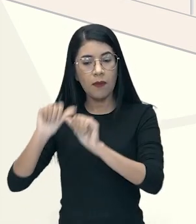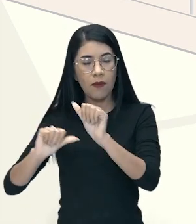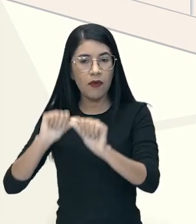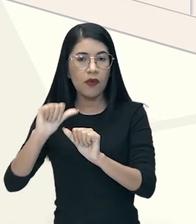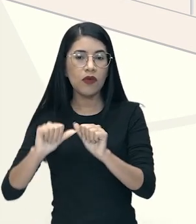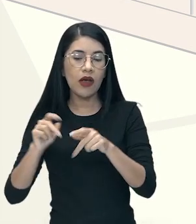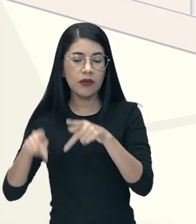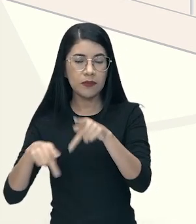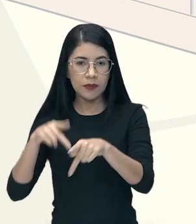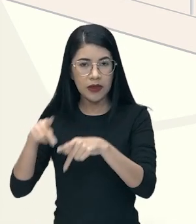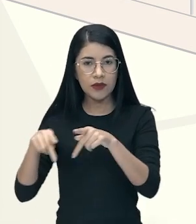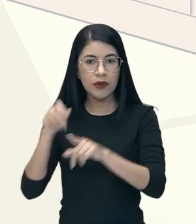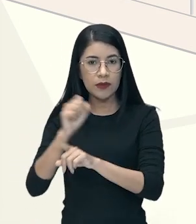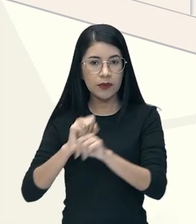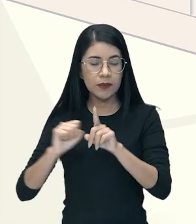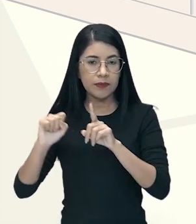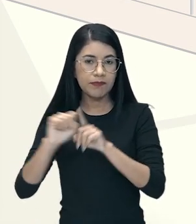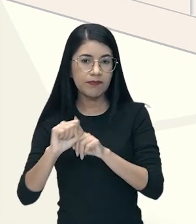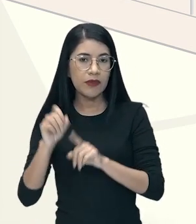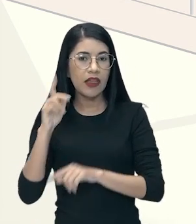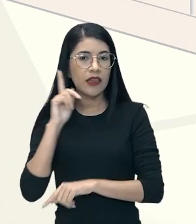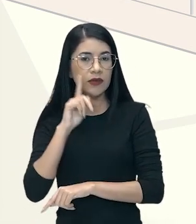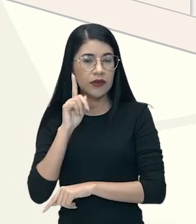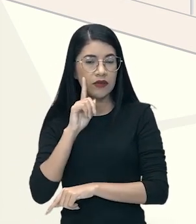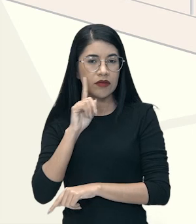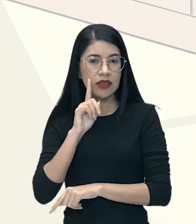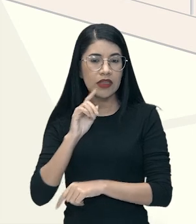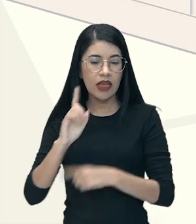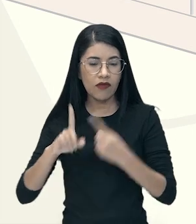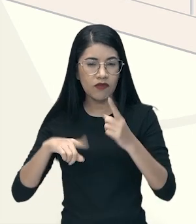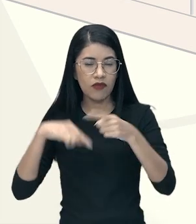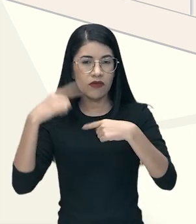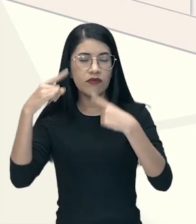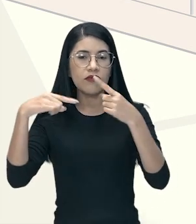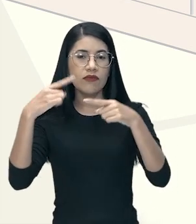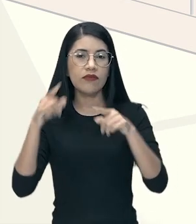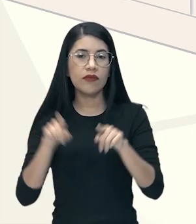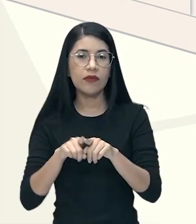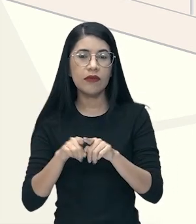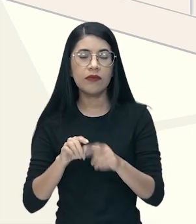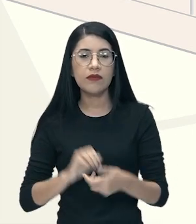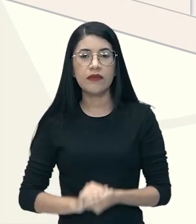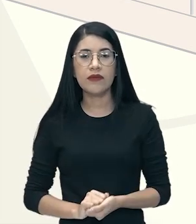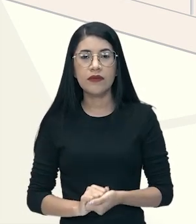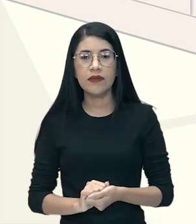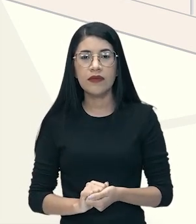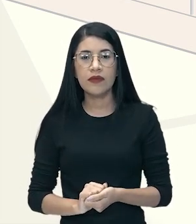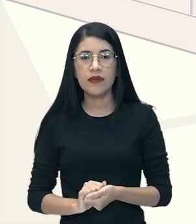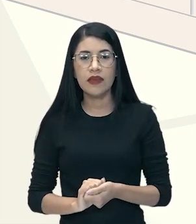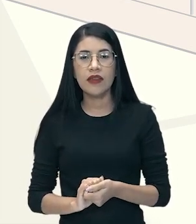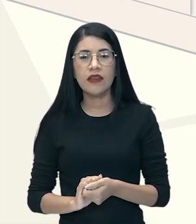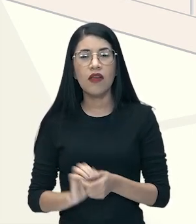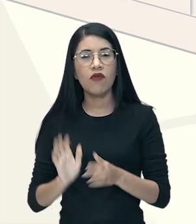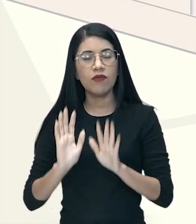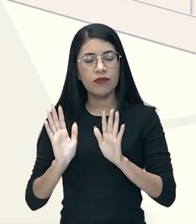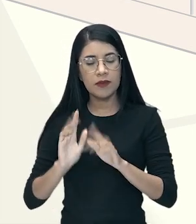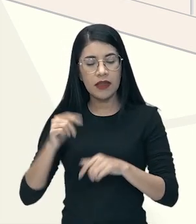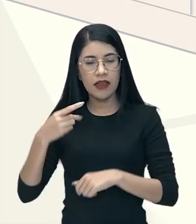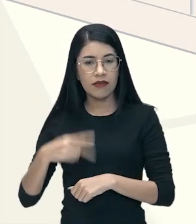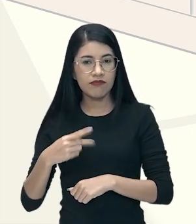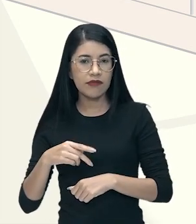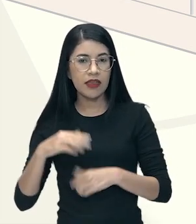estadunidense em uma sociedade de prosperidade. Beleza, gente? Então, eu vou me despedir aqui da nossa sala de estar